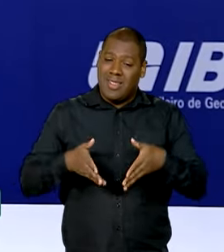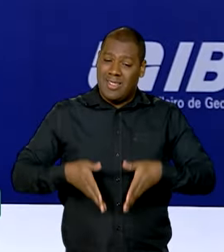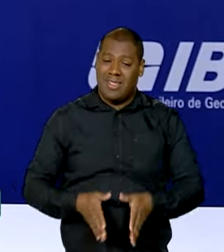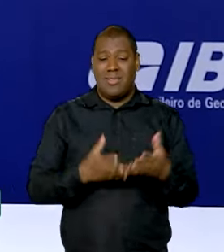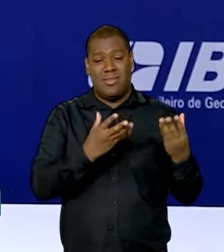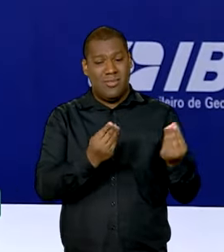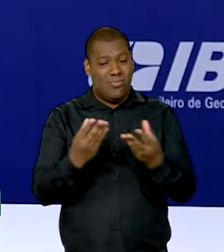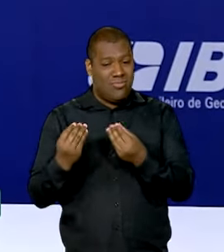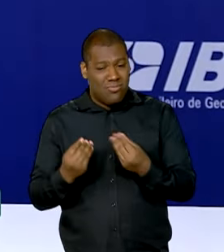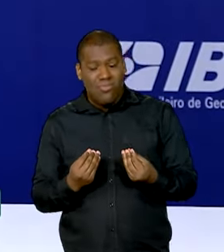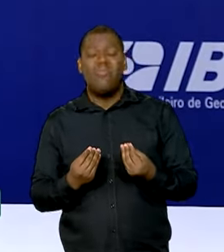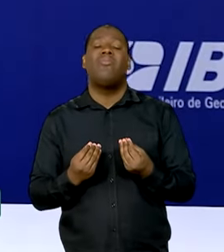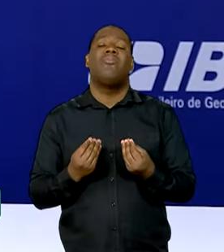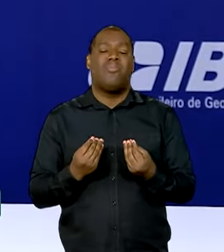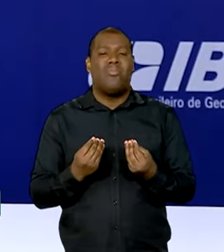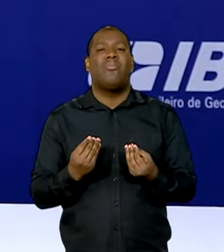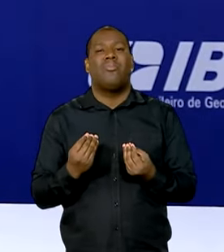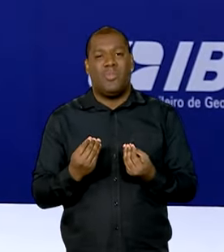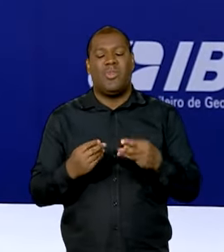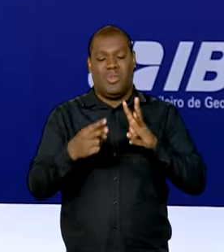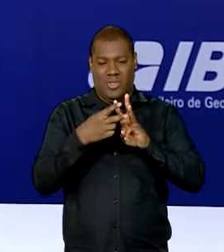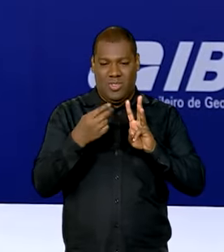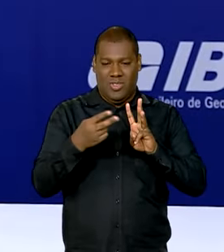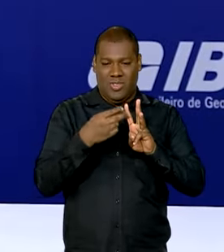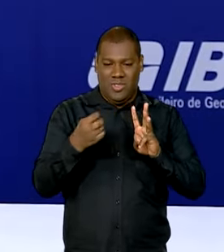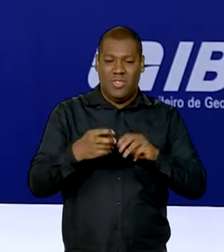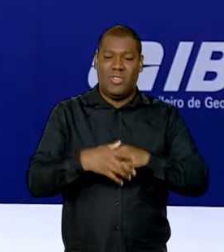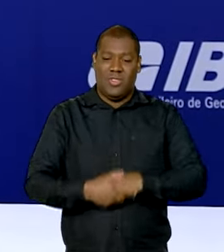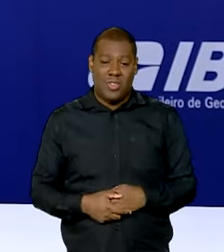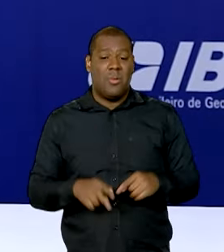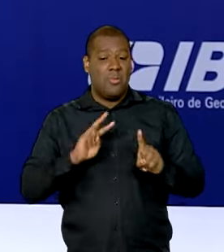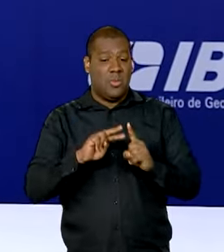capacidade de reposição desse grupo e de crescimento desse grupo.